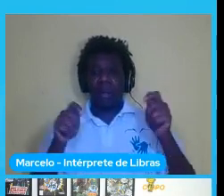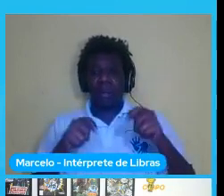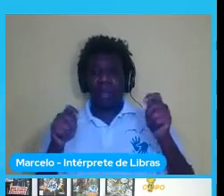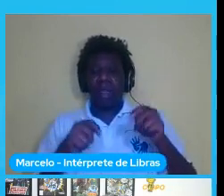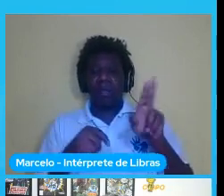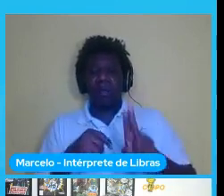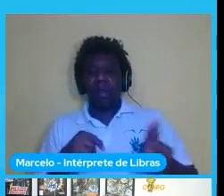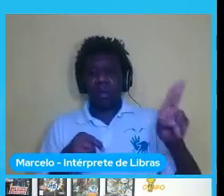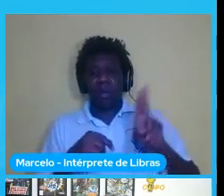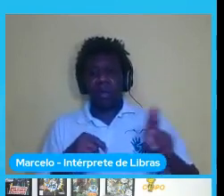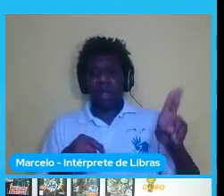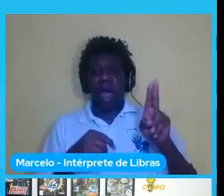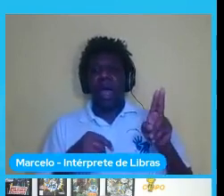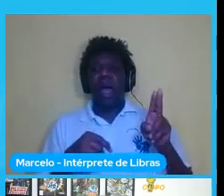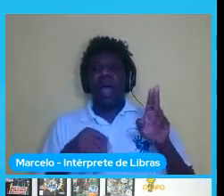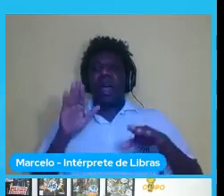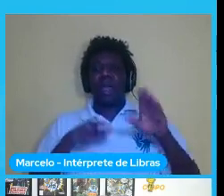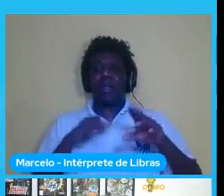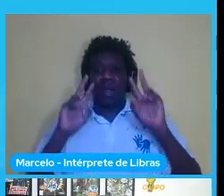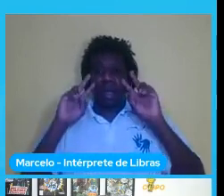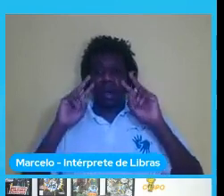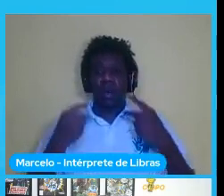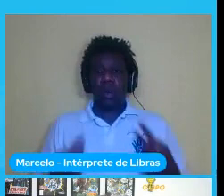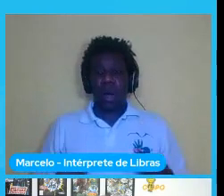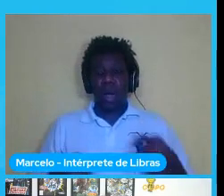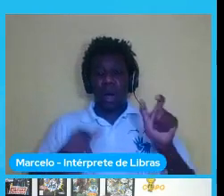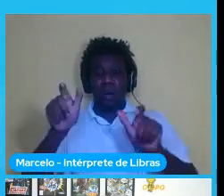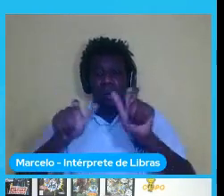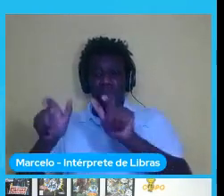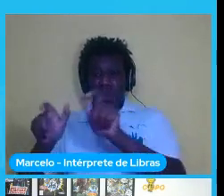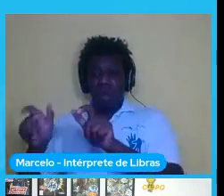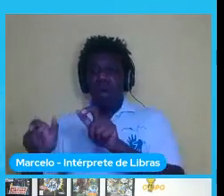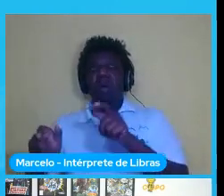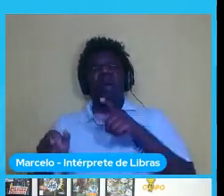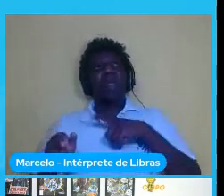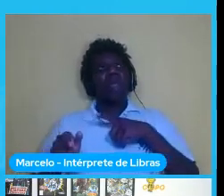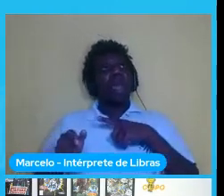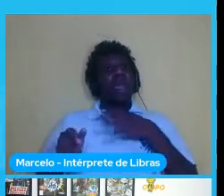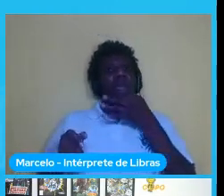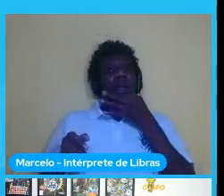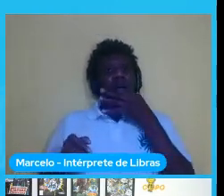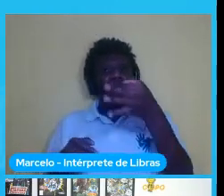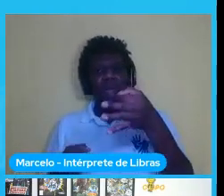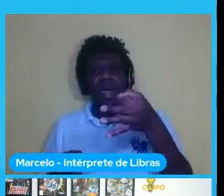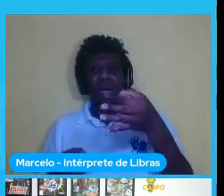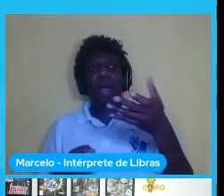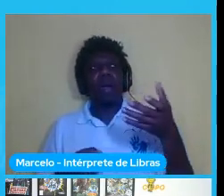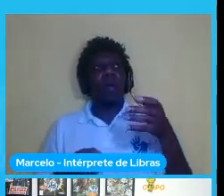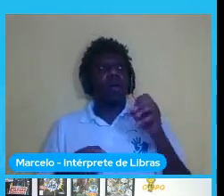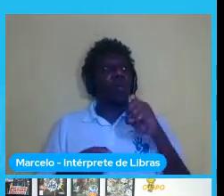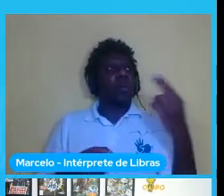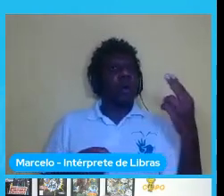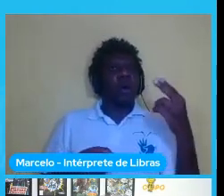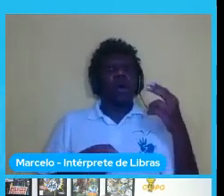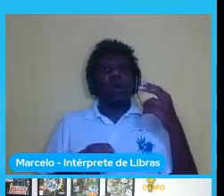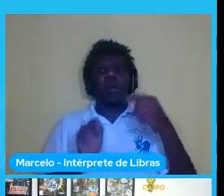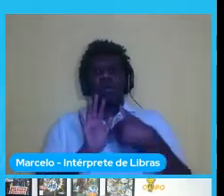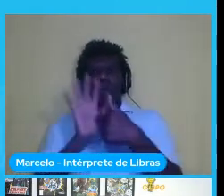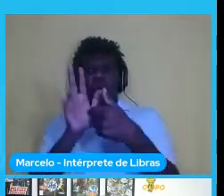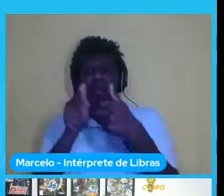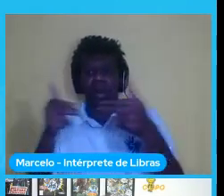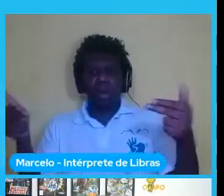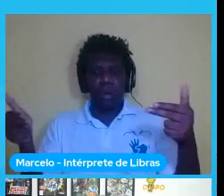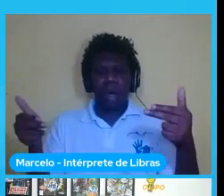o que muitas vezes o ser humano omite quando ele dá uma opinião ele classifica alguma coisa escolhe